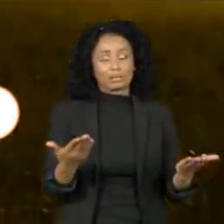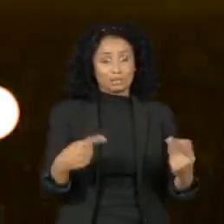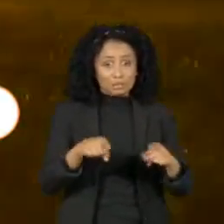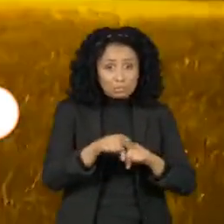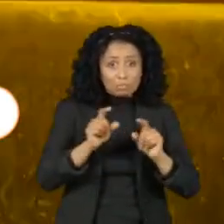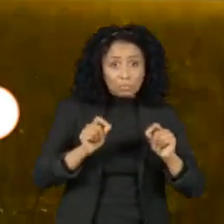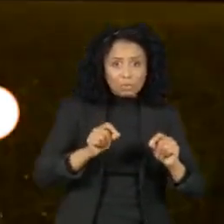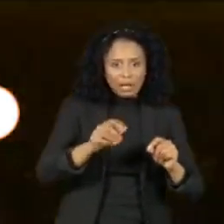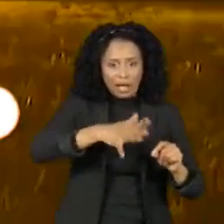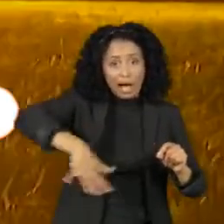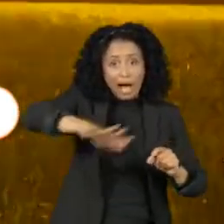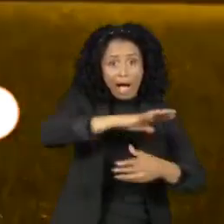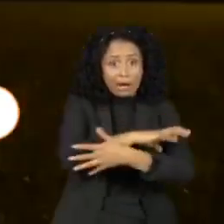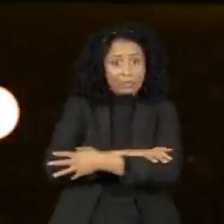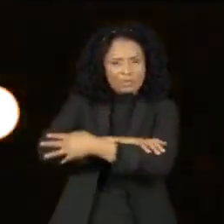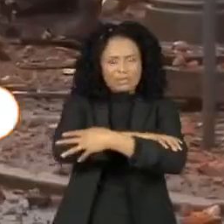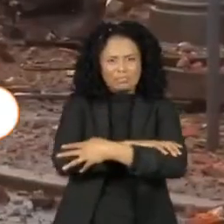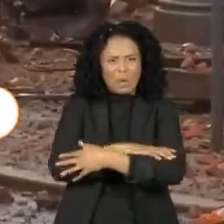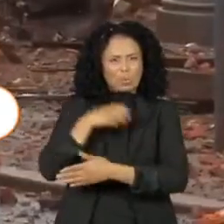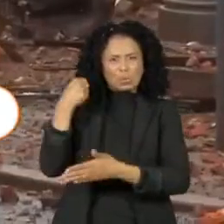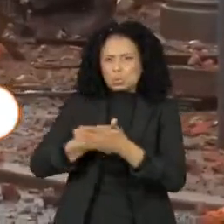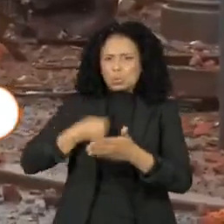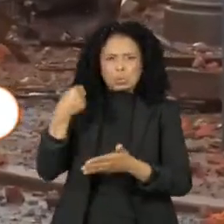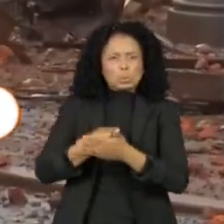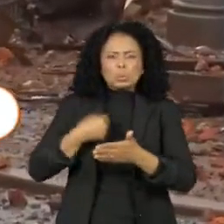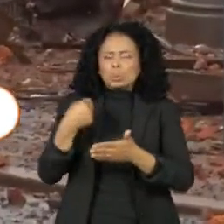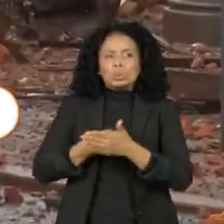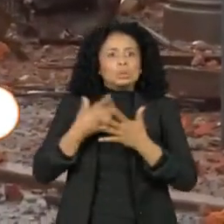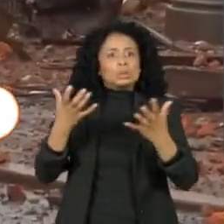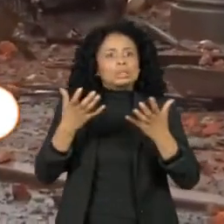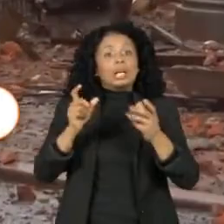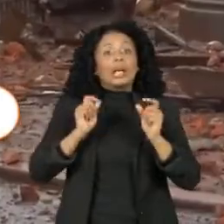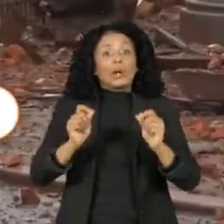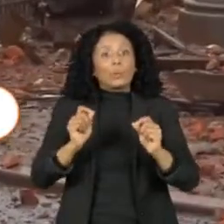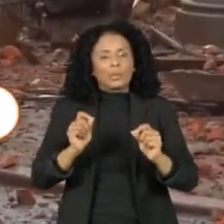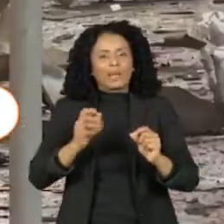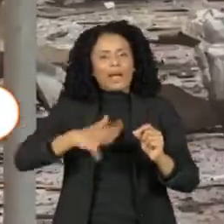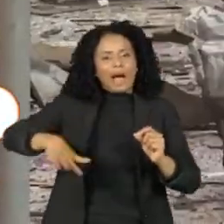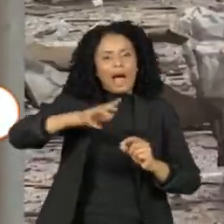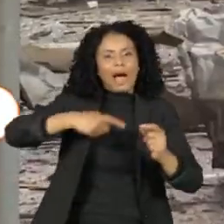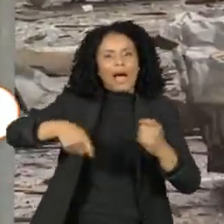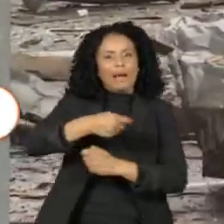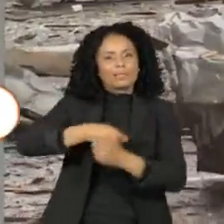o cenário da União Europeia é de luta para controlar os preços crescentes do gás e também...